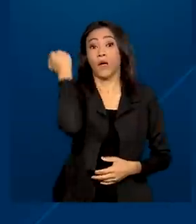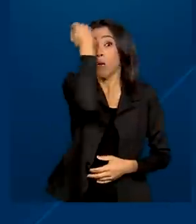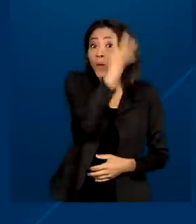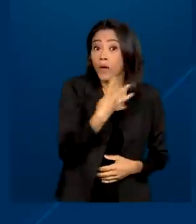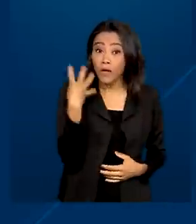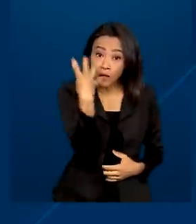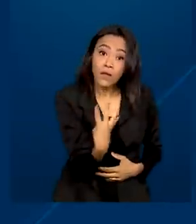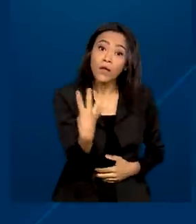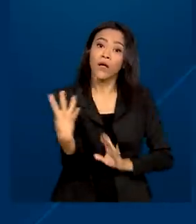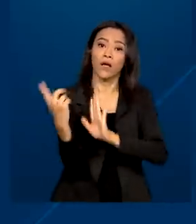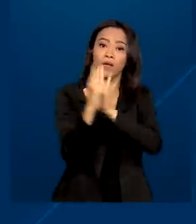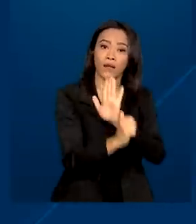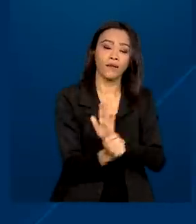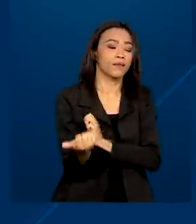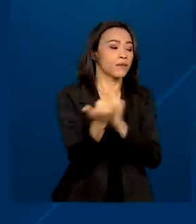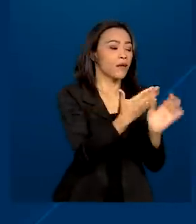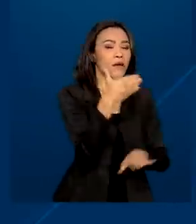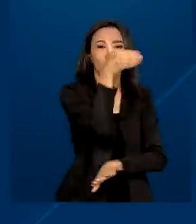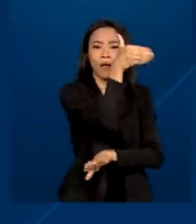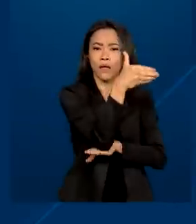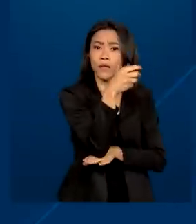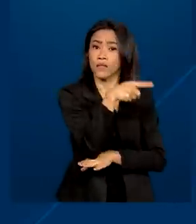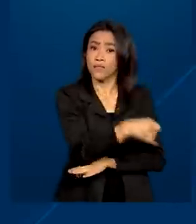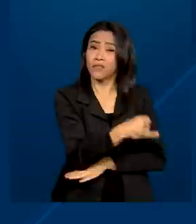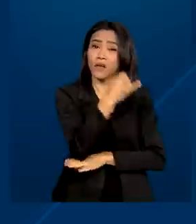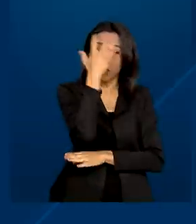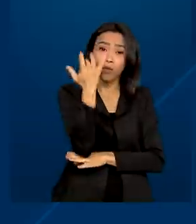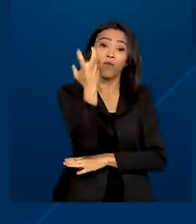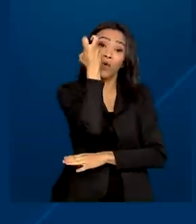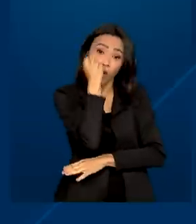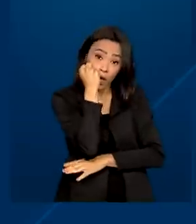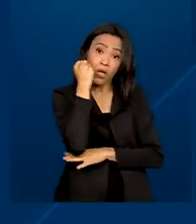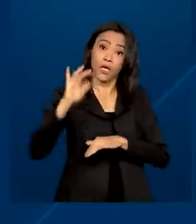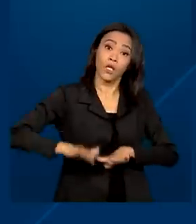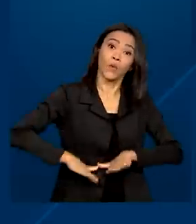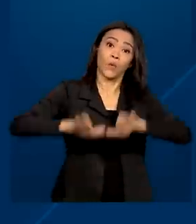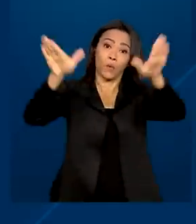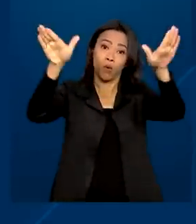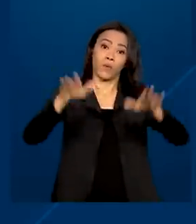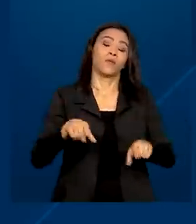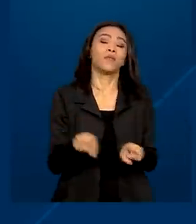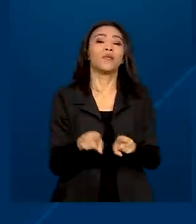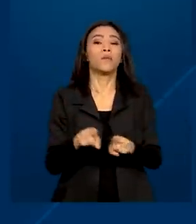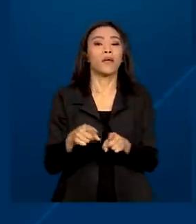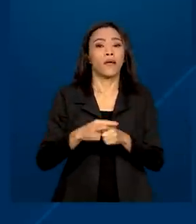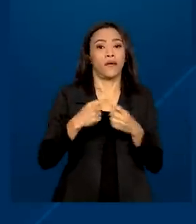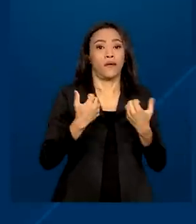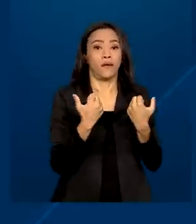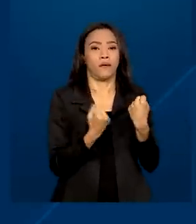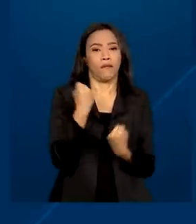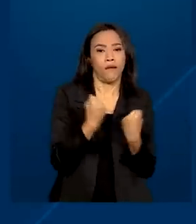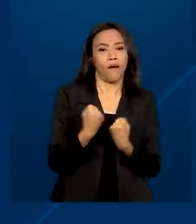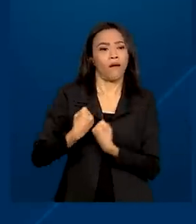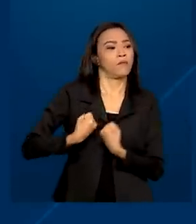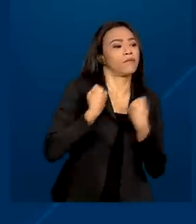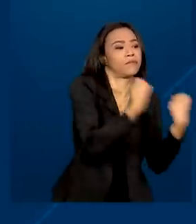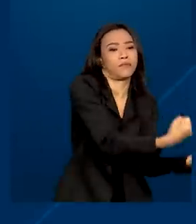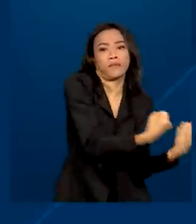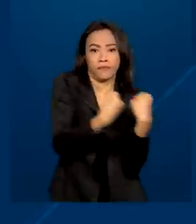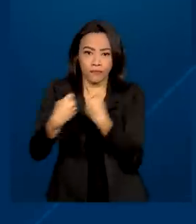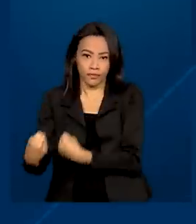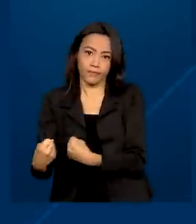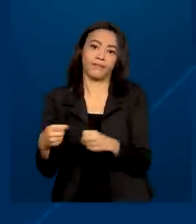quatro horas, hospedagem em caso de pernoite no aeroporto e transporte de ida e volta. Em